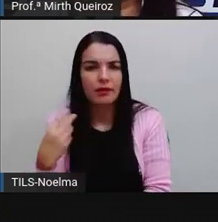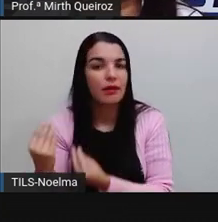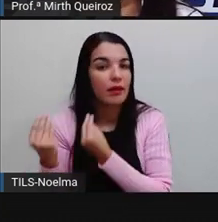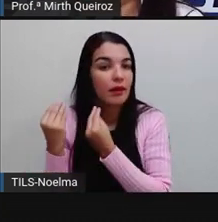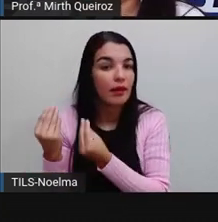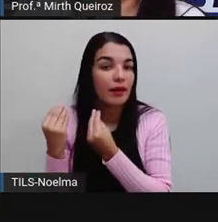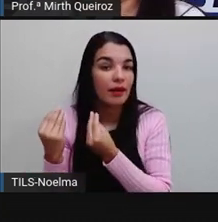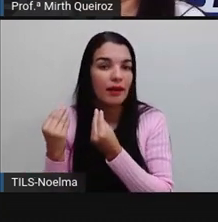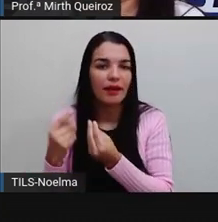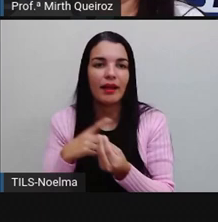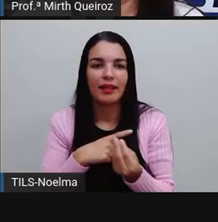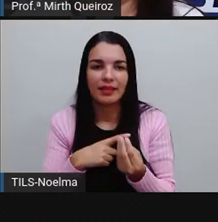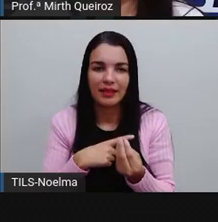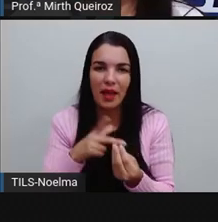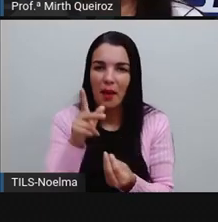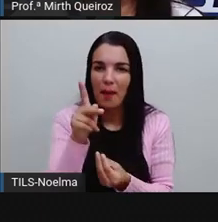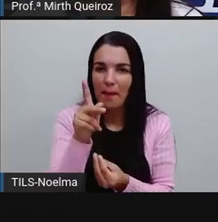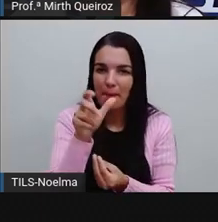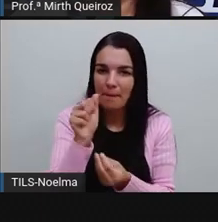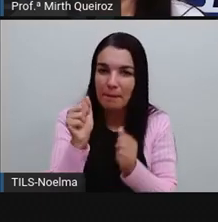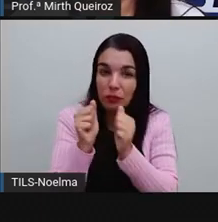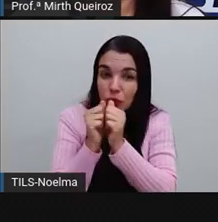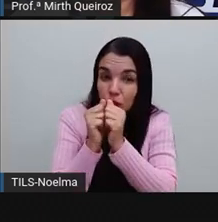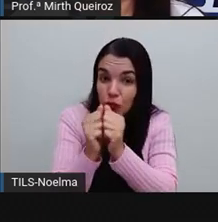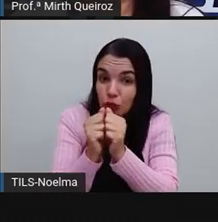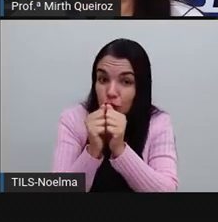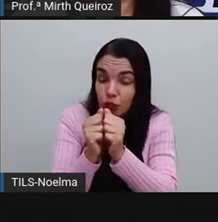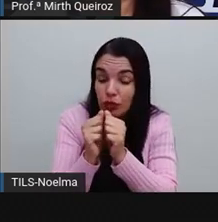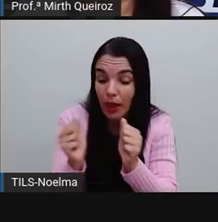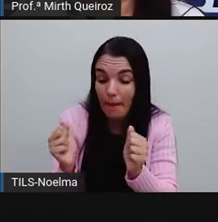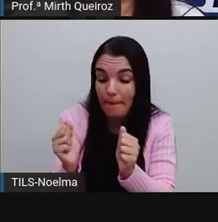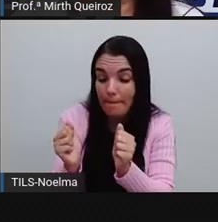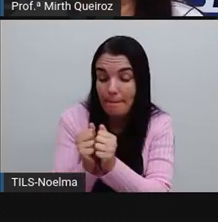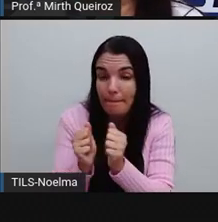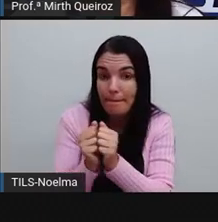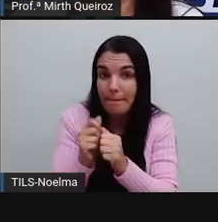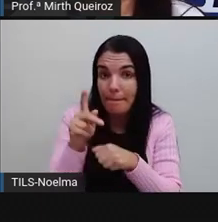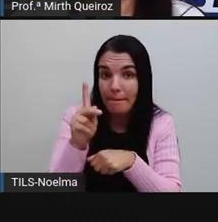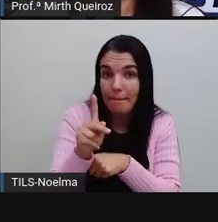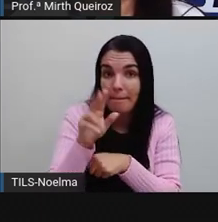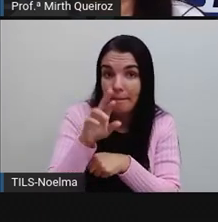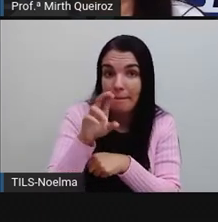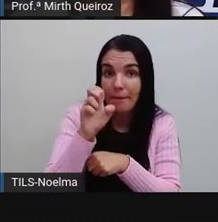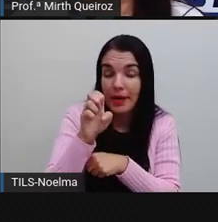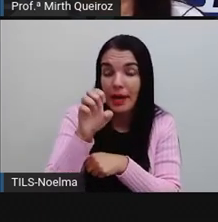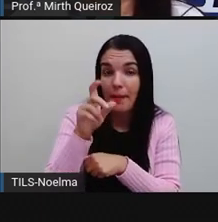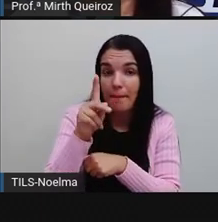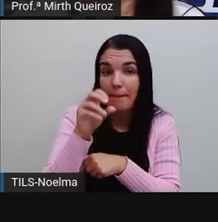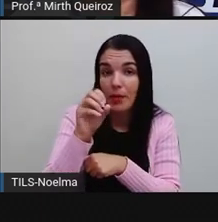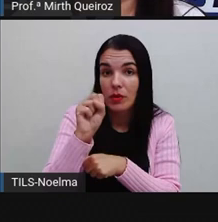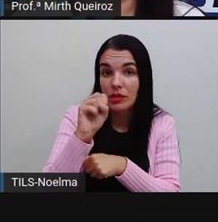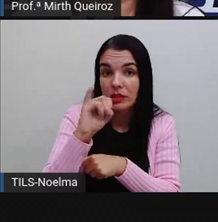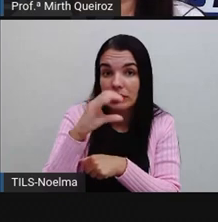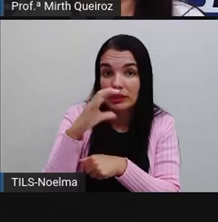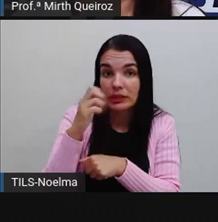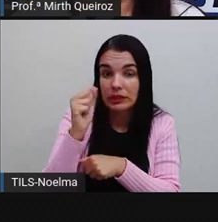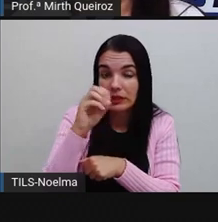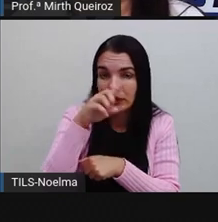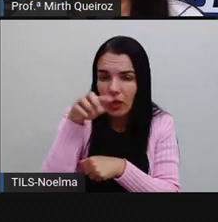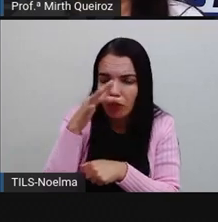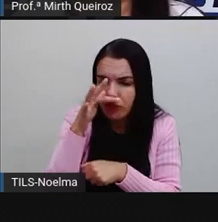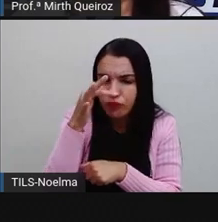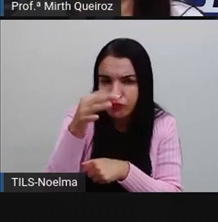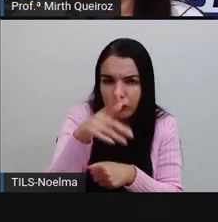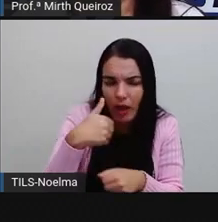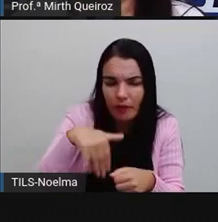temos aí a palavra junto com uma locução prepositiva. Seria uma preposição. Vocês vão aprofundar mais pra